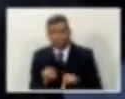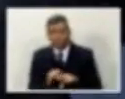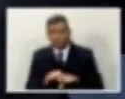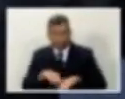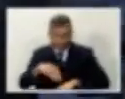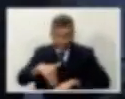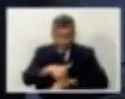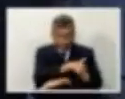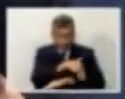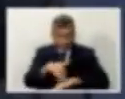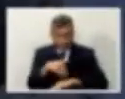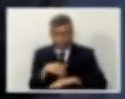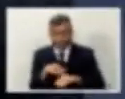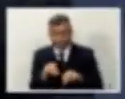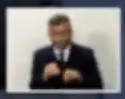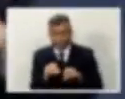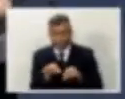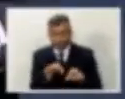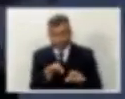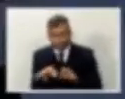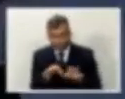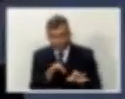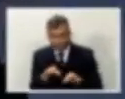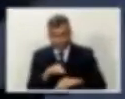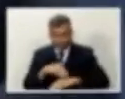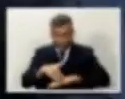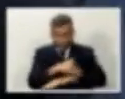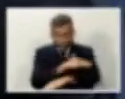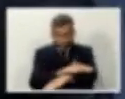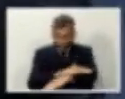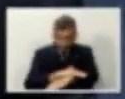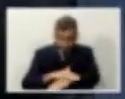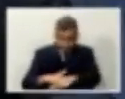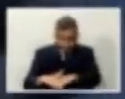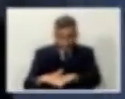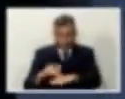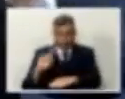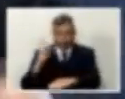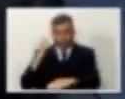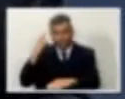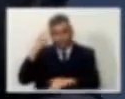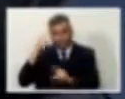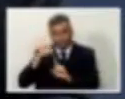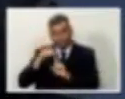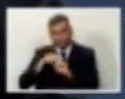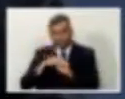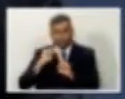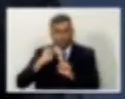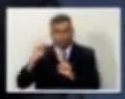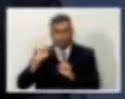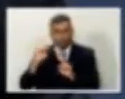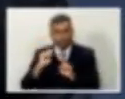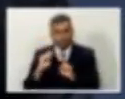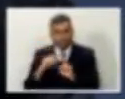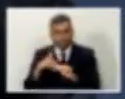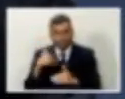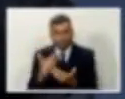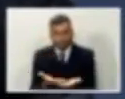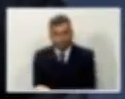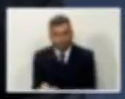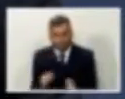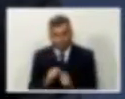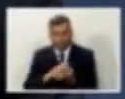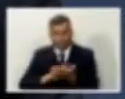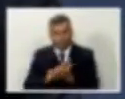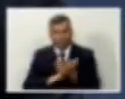anunciado em abril, até hoje não saiu, e hoje tem aí a abertura dos envelopes, e com um monte de recursos, vai demorar mais ainda, ou